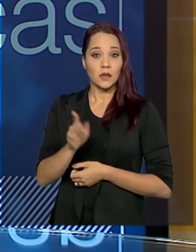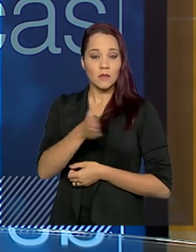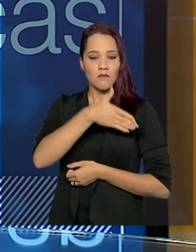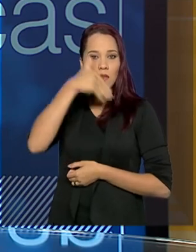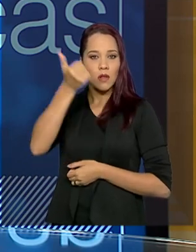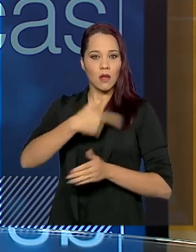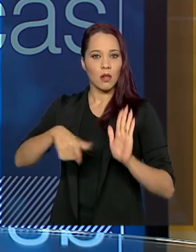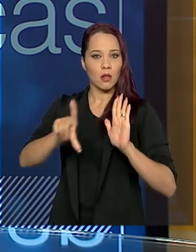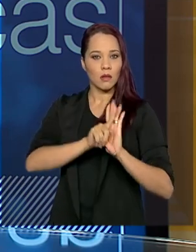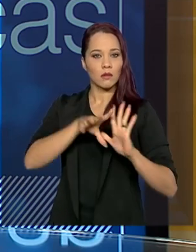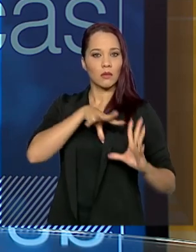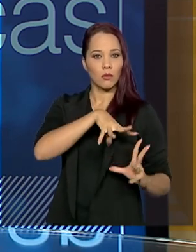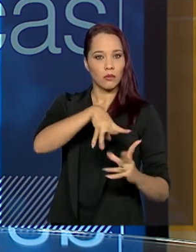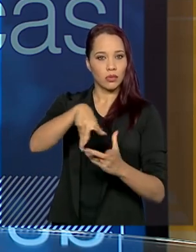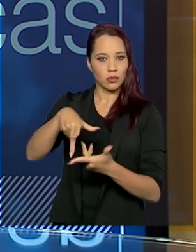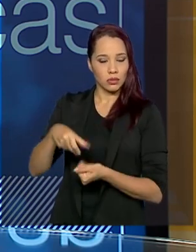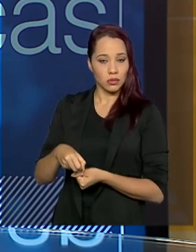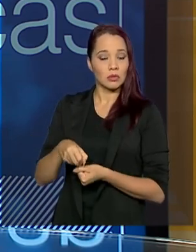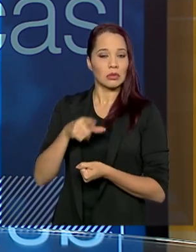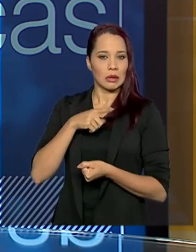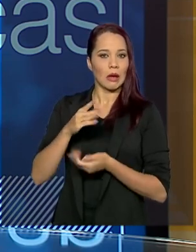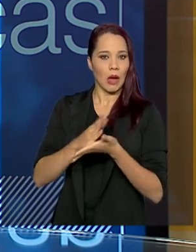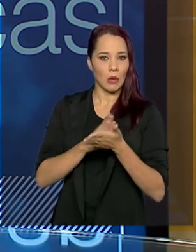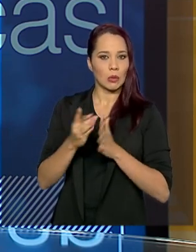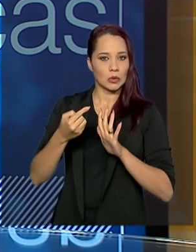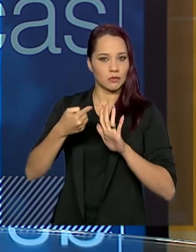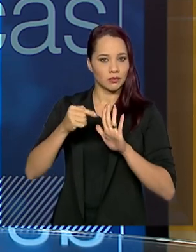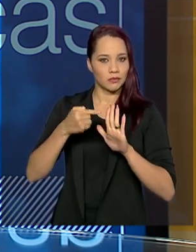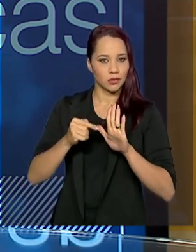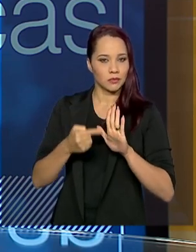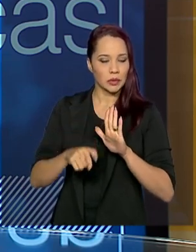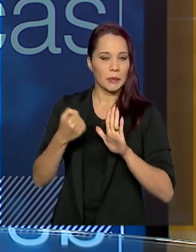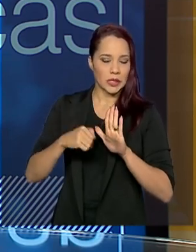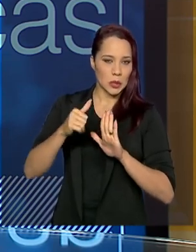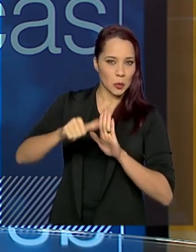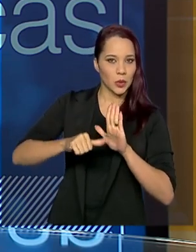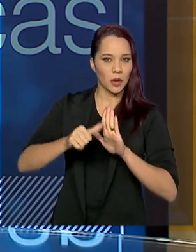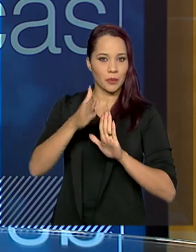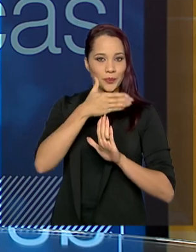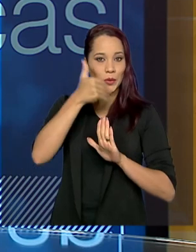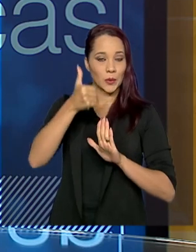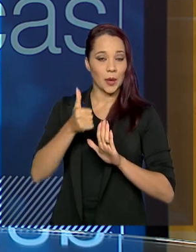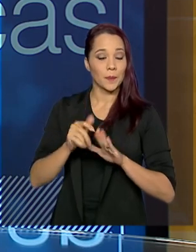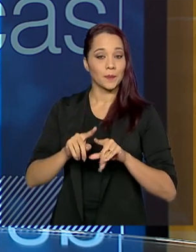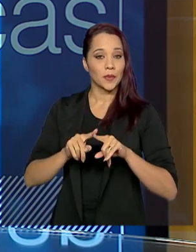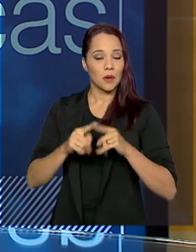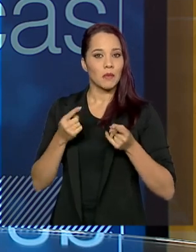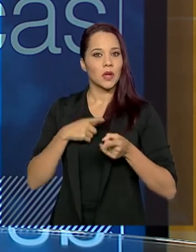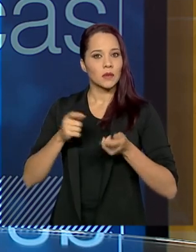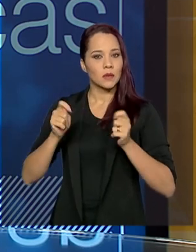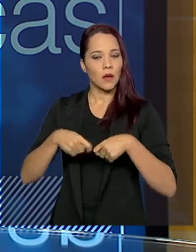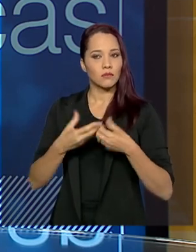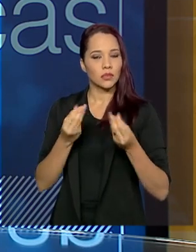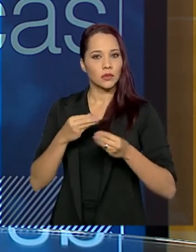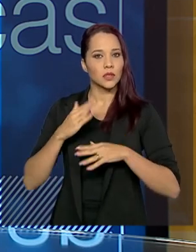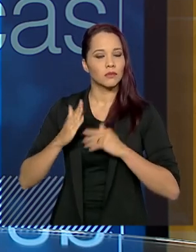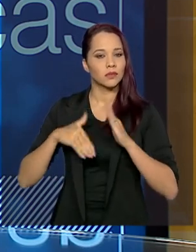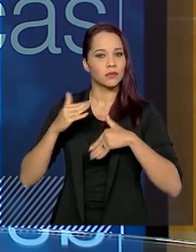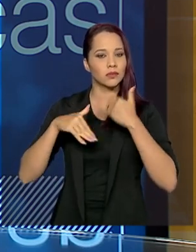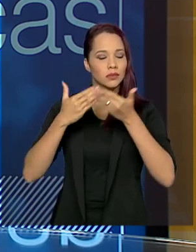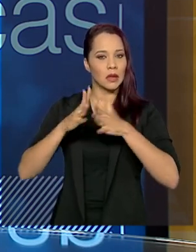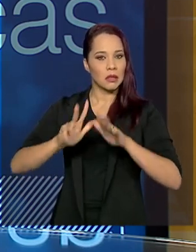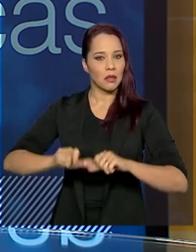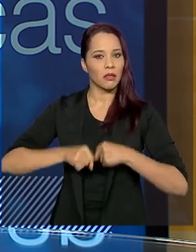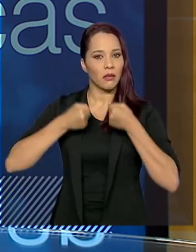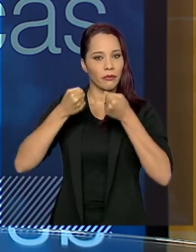melhores leis do mundo, ainda que possa ter alguns pontos que precisam de aprimoramento, mas ela permitiu muitos avanços na